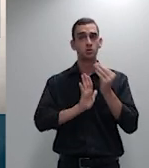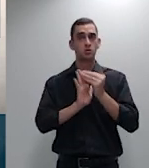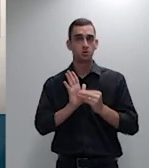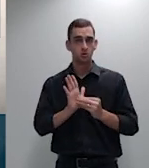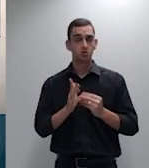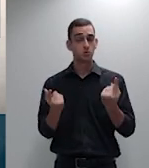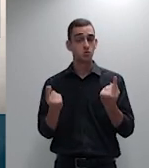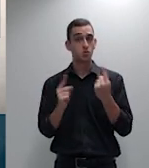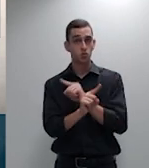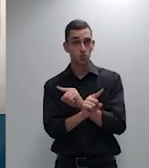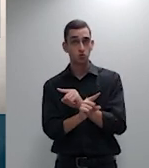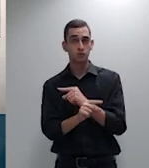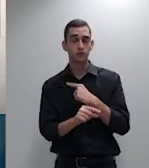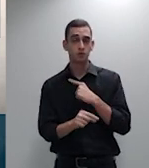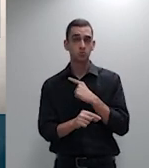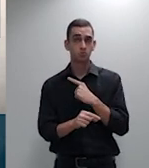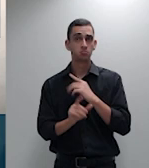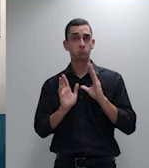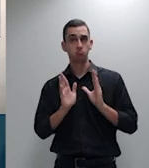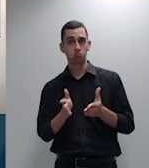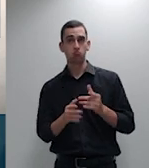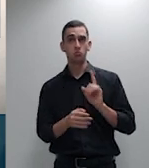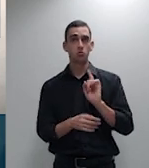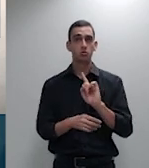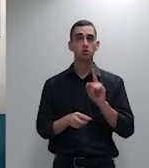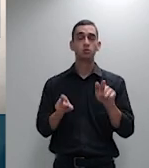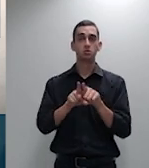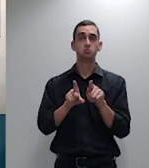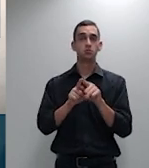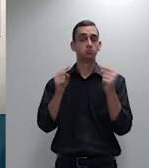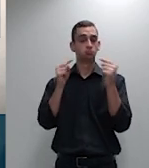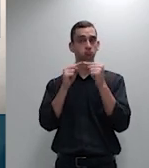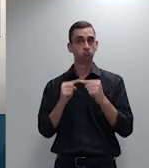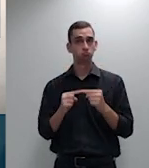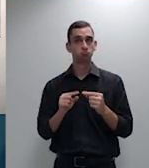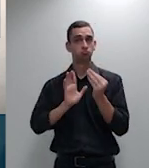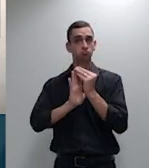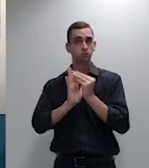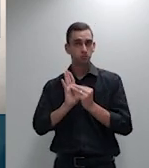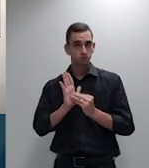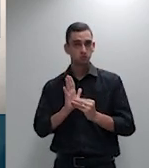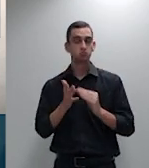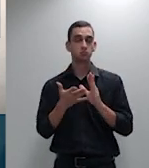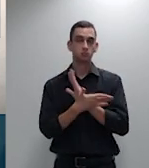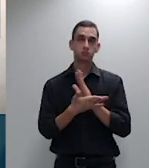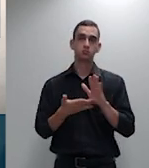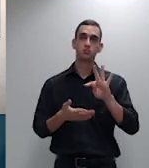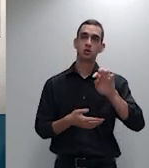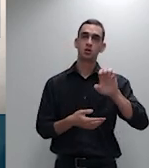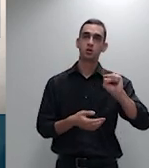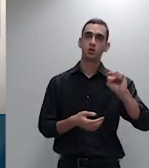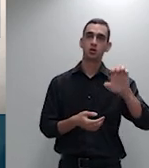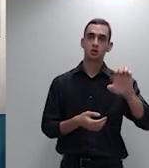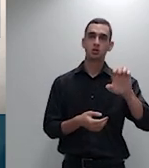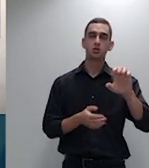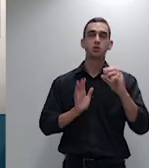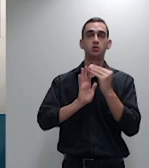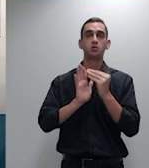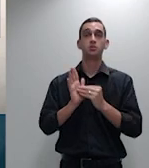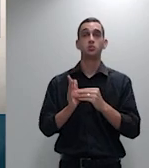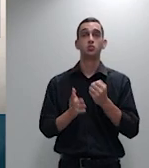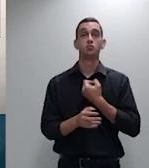exatos termos da bem elaborada a tese do IRTR 11 de São Paulo e aí eu transcrevo novamente